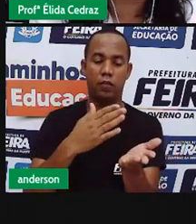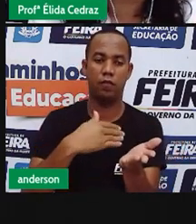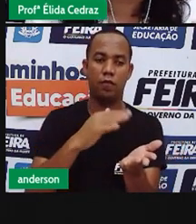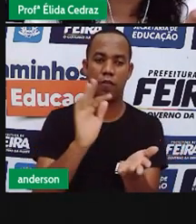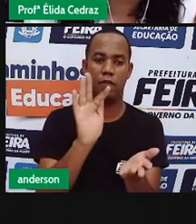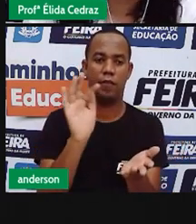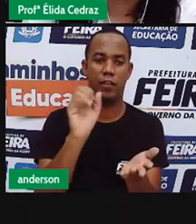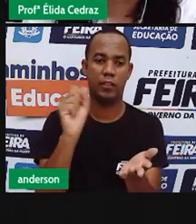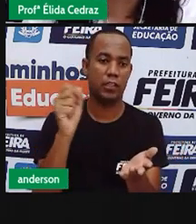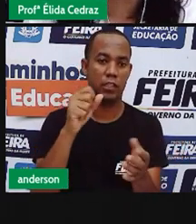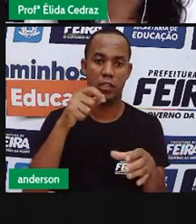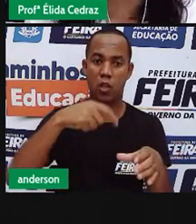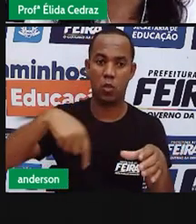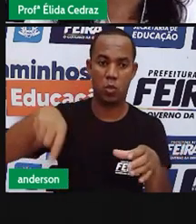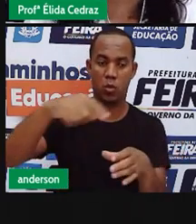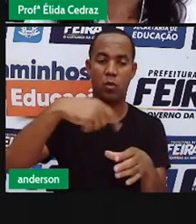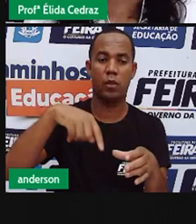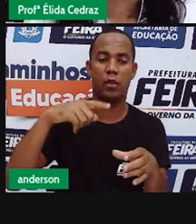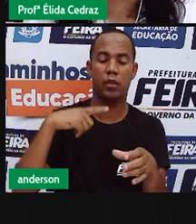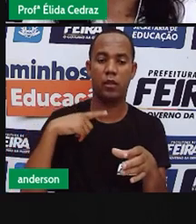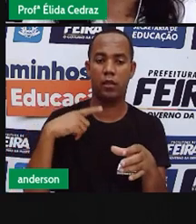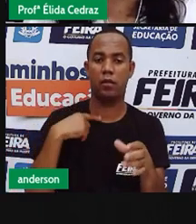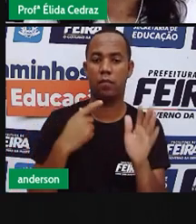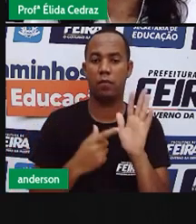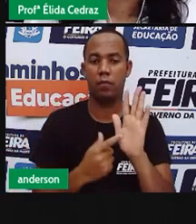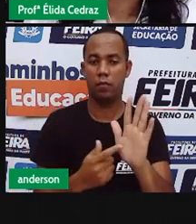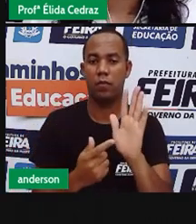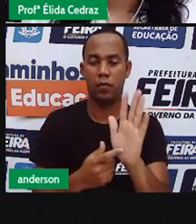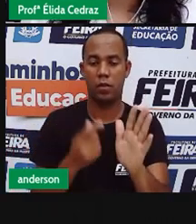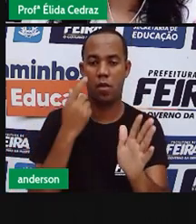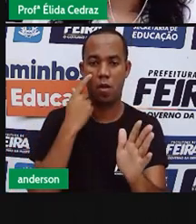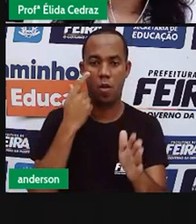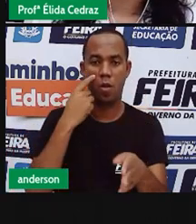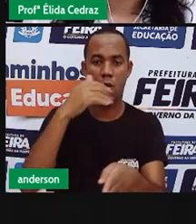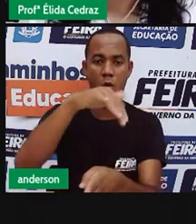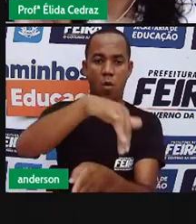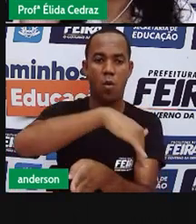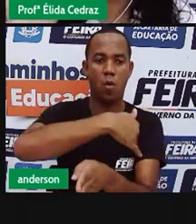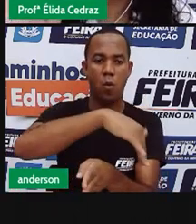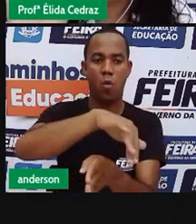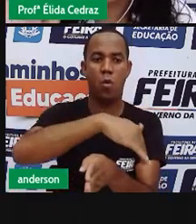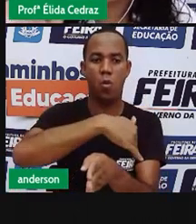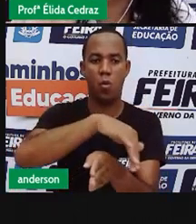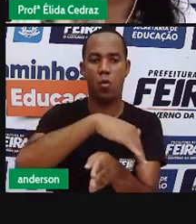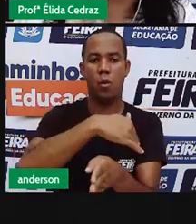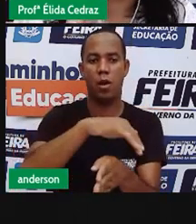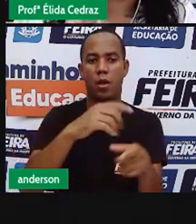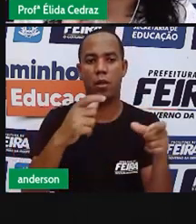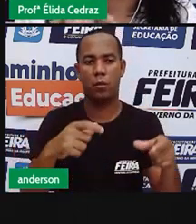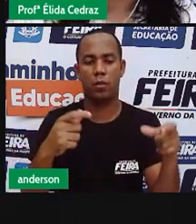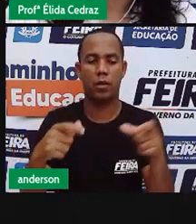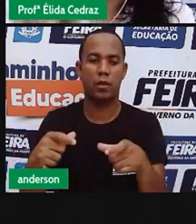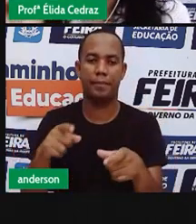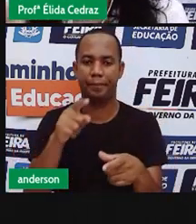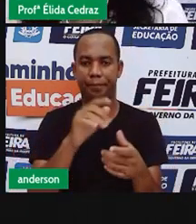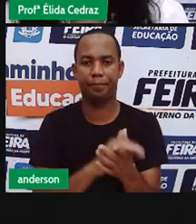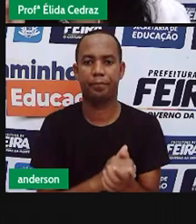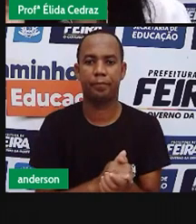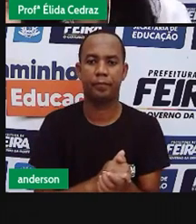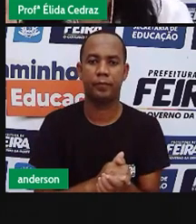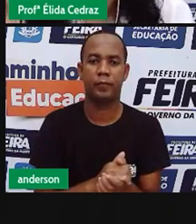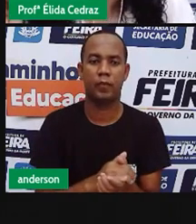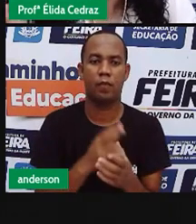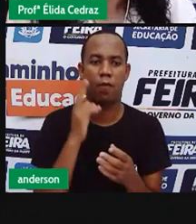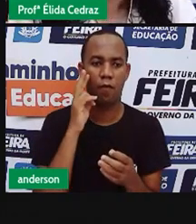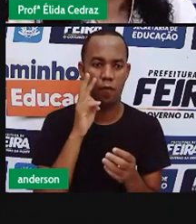desse jeito. Aqui está a representação das ruas que compõem esta parte da cidade. Aqui